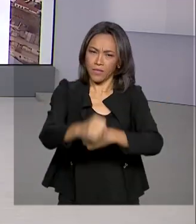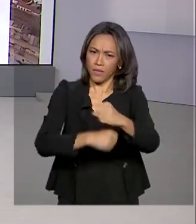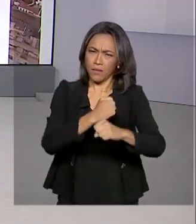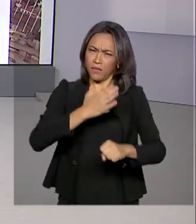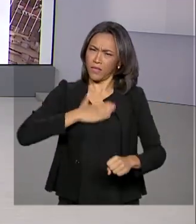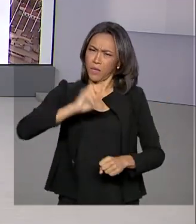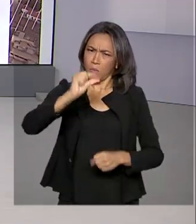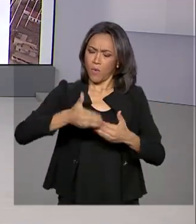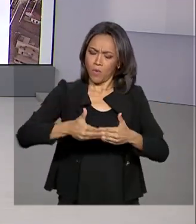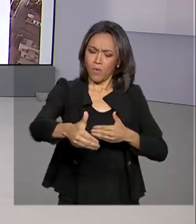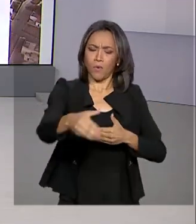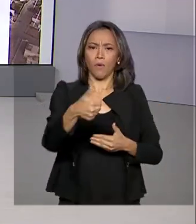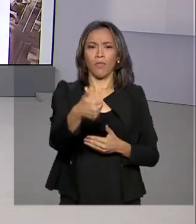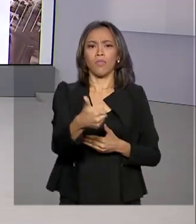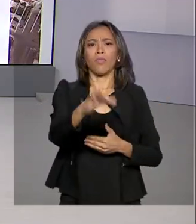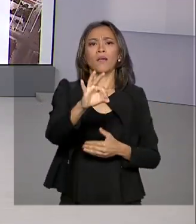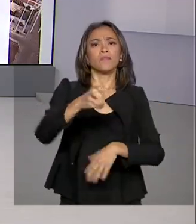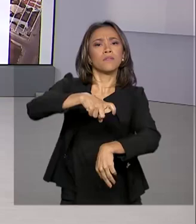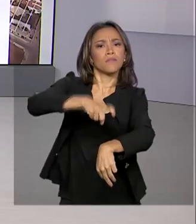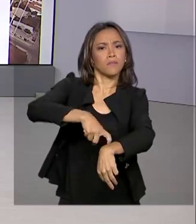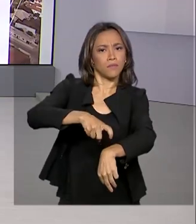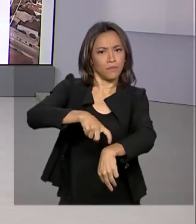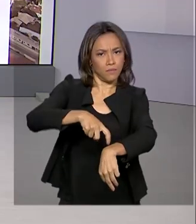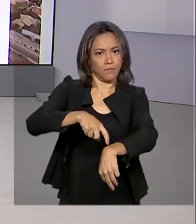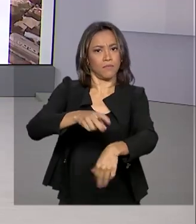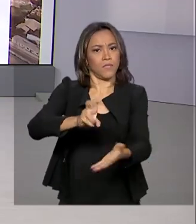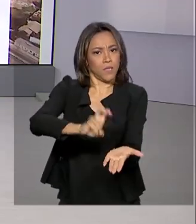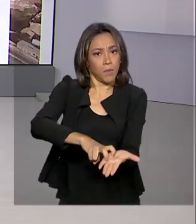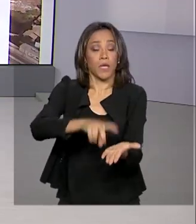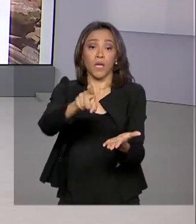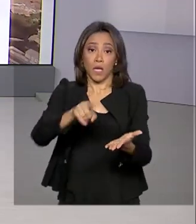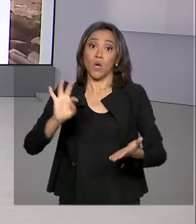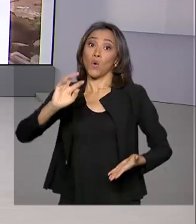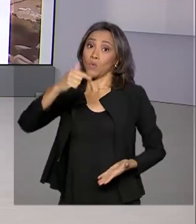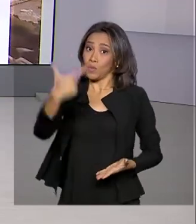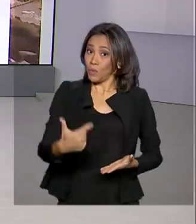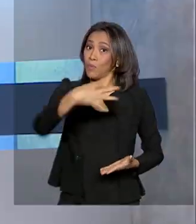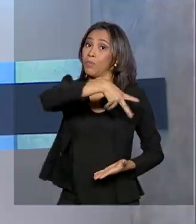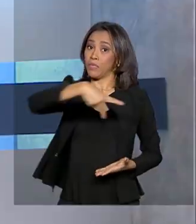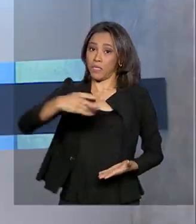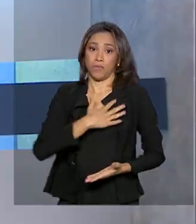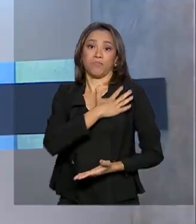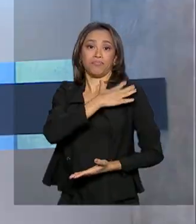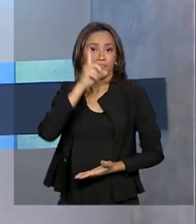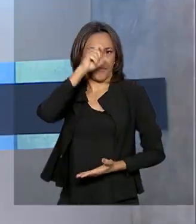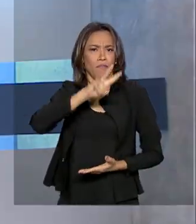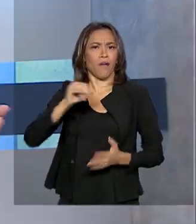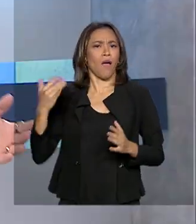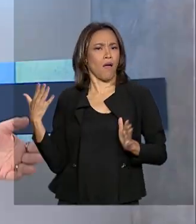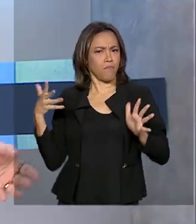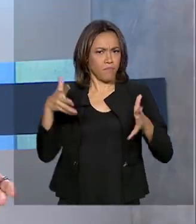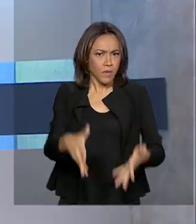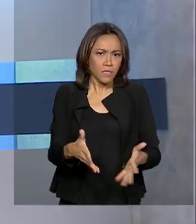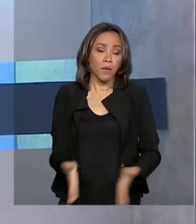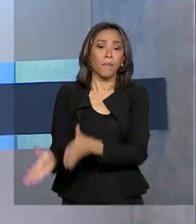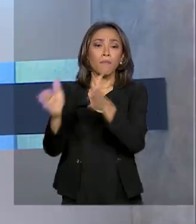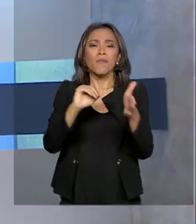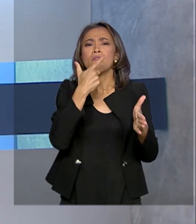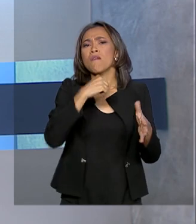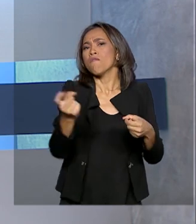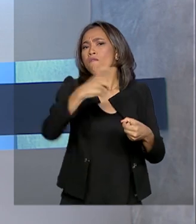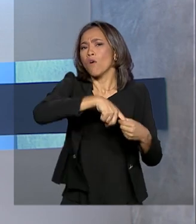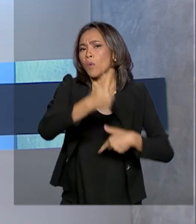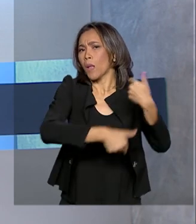daqui a pouquinho às 10 horas da manhã. O vice-presidente Hamilton Mourão vai participar. E quem também volta às atividades